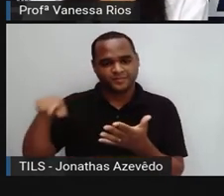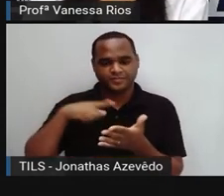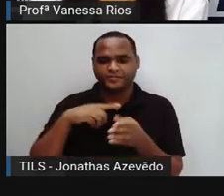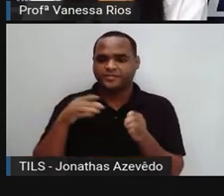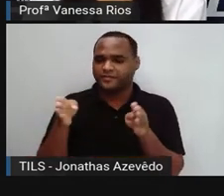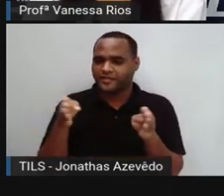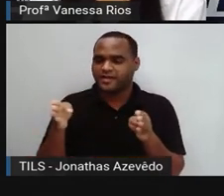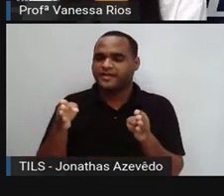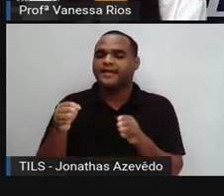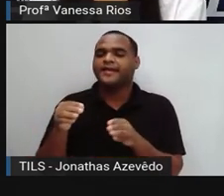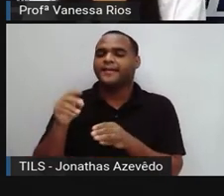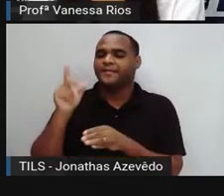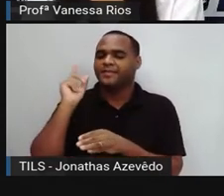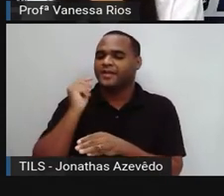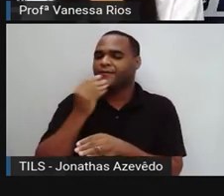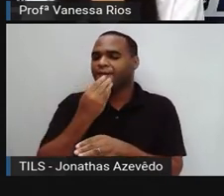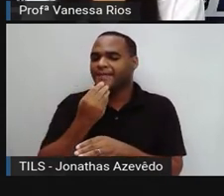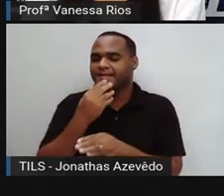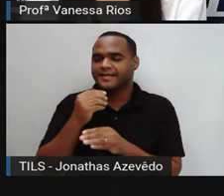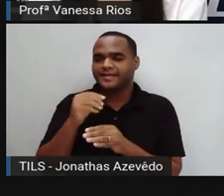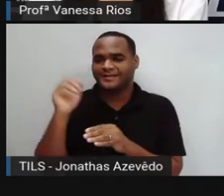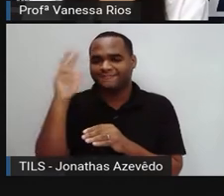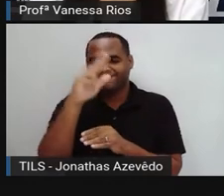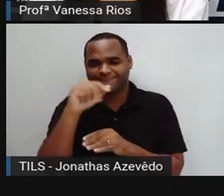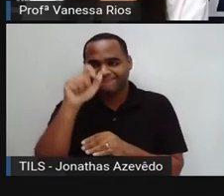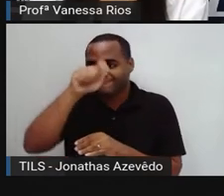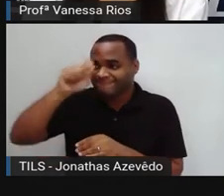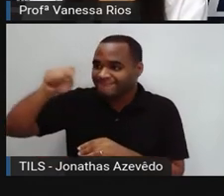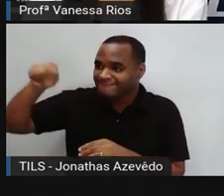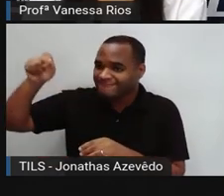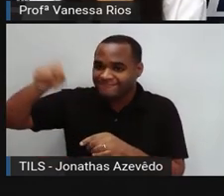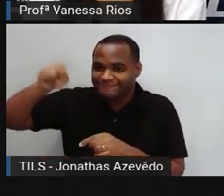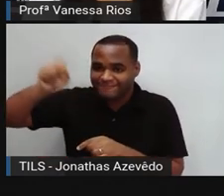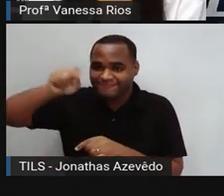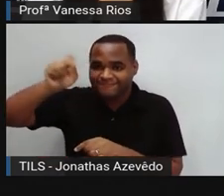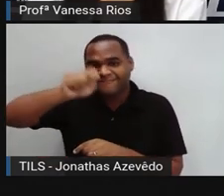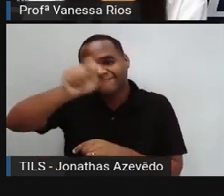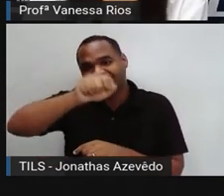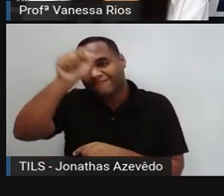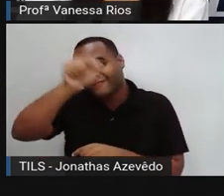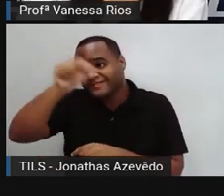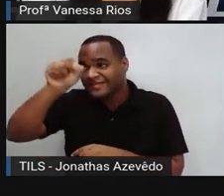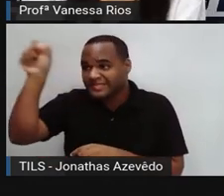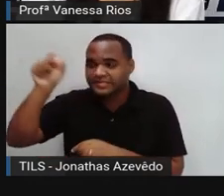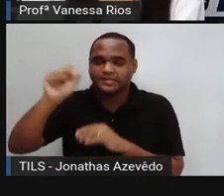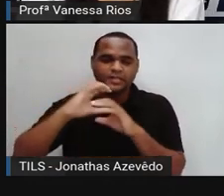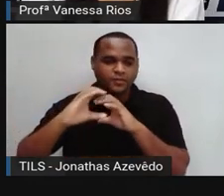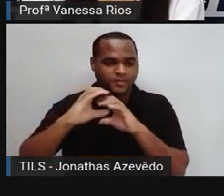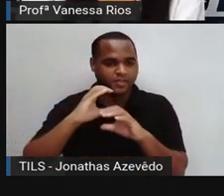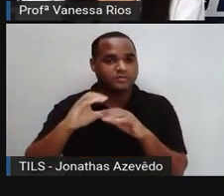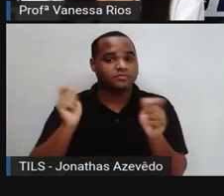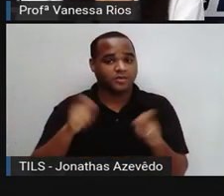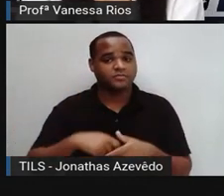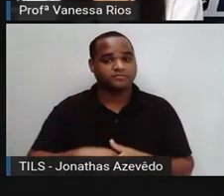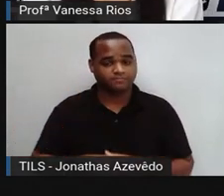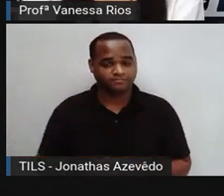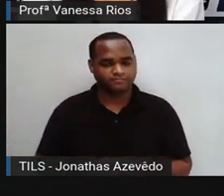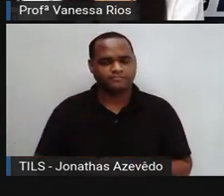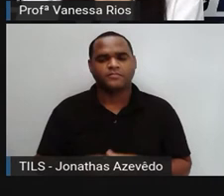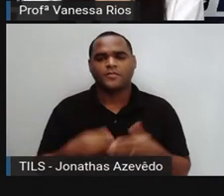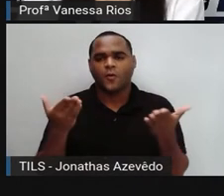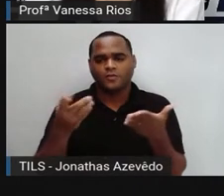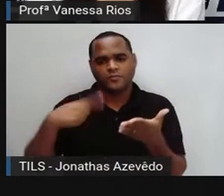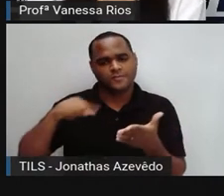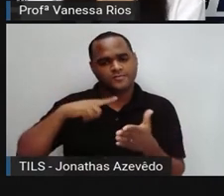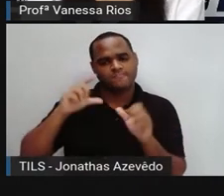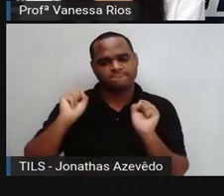da pré-história, quando os homens faziam desenhos na parede das cavernas, como uma forma de se comunicar. Mas nós já